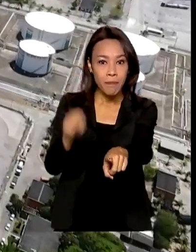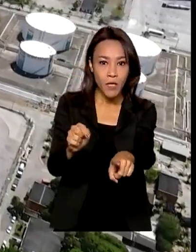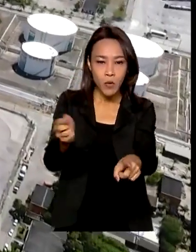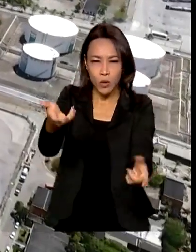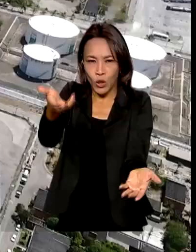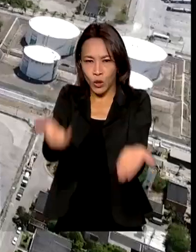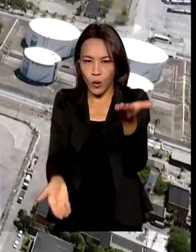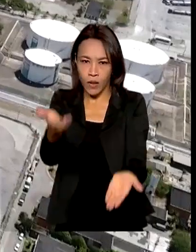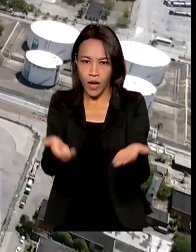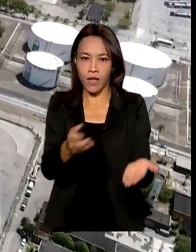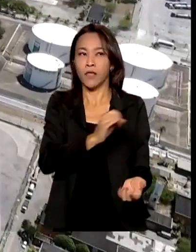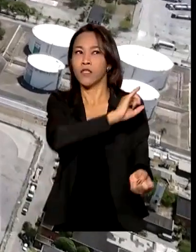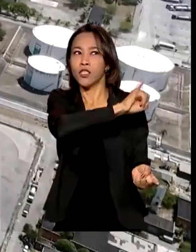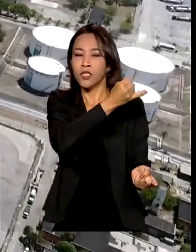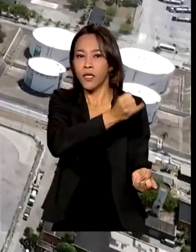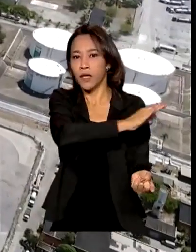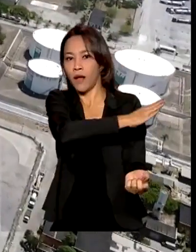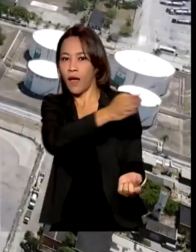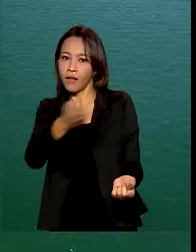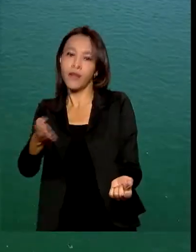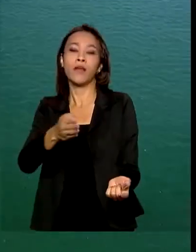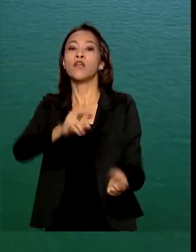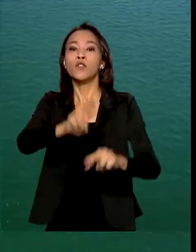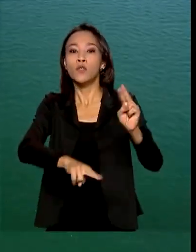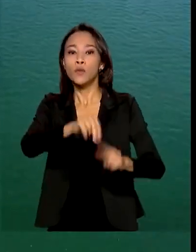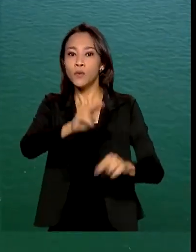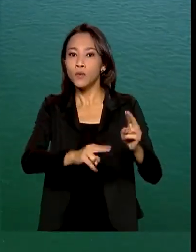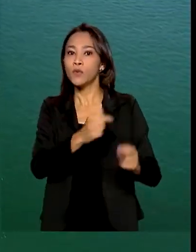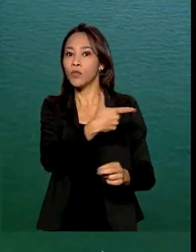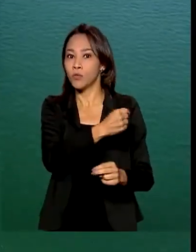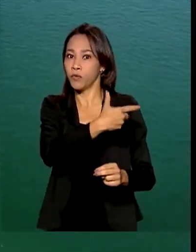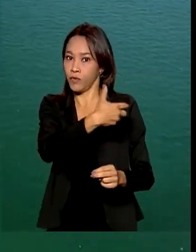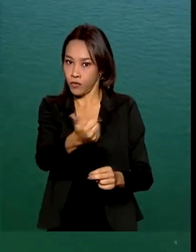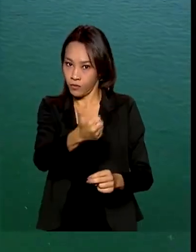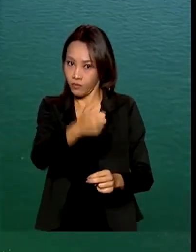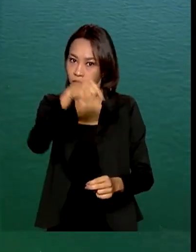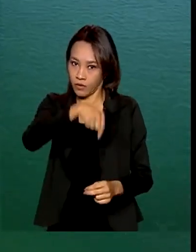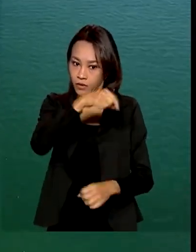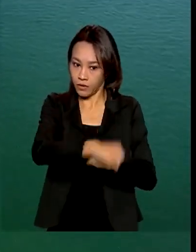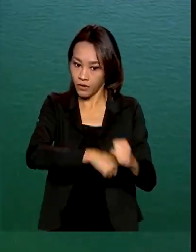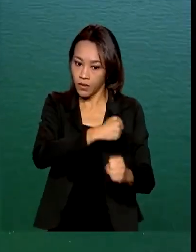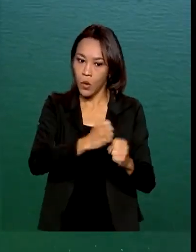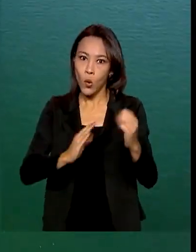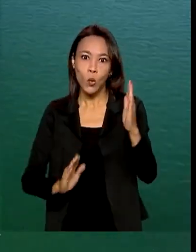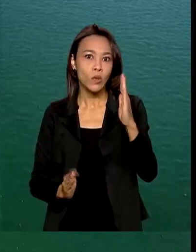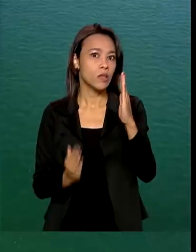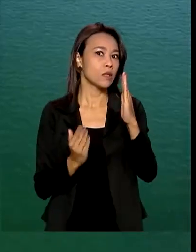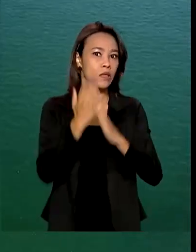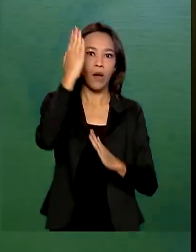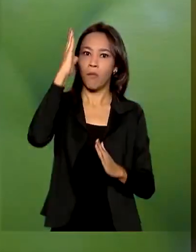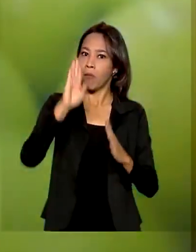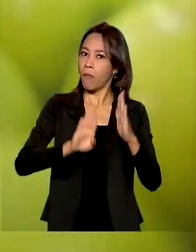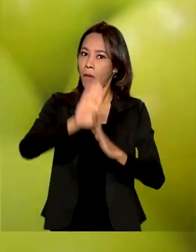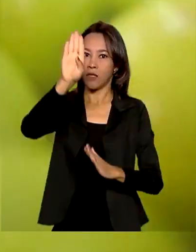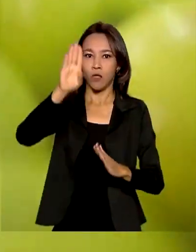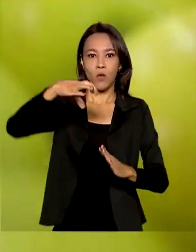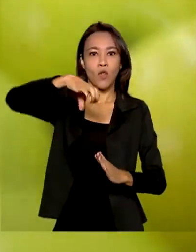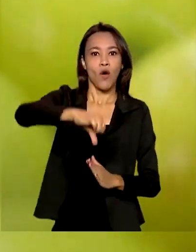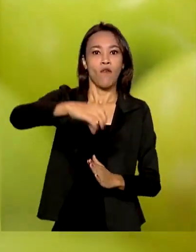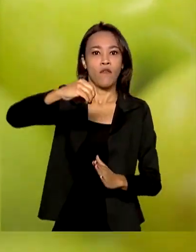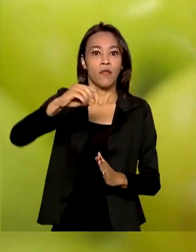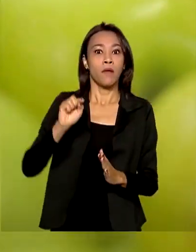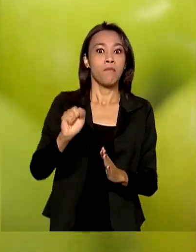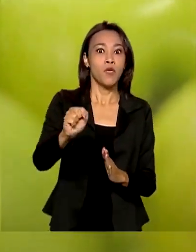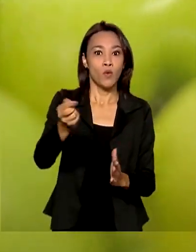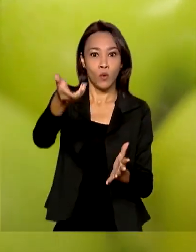Já de janeiro a junho de 2021, esse total ultrapassou as 90 mil toneladas. Na